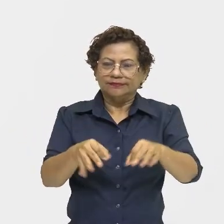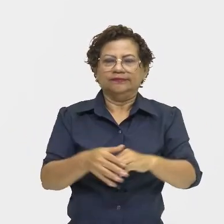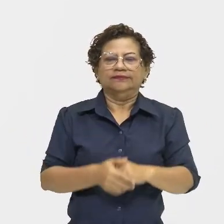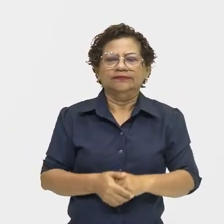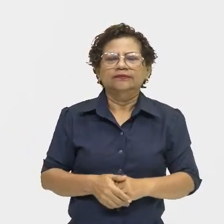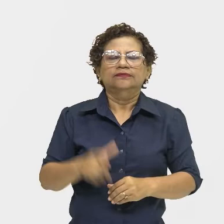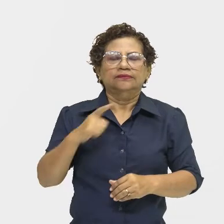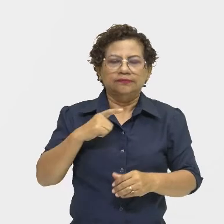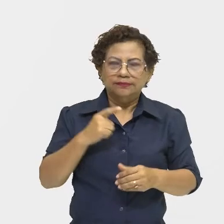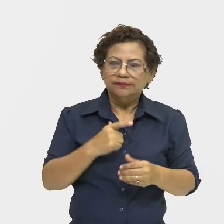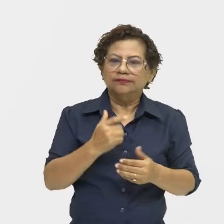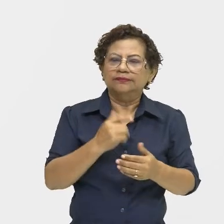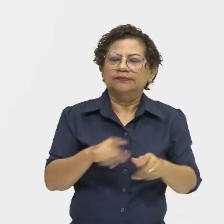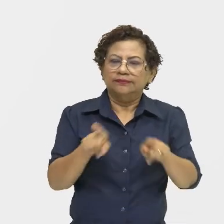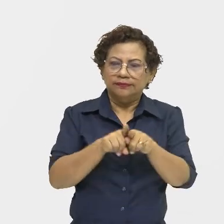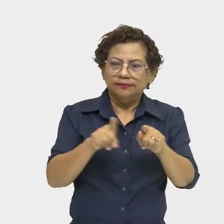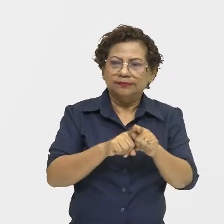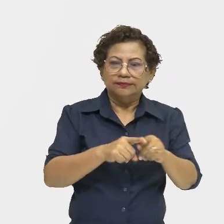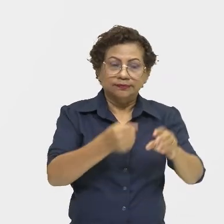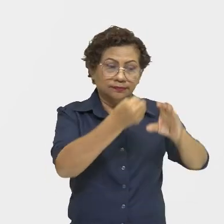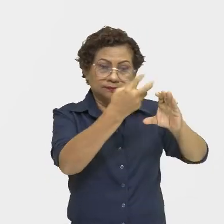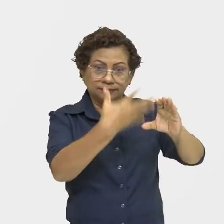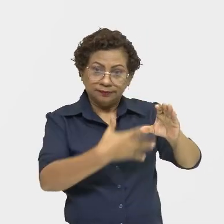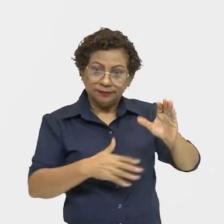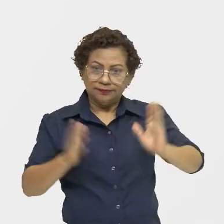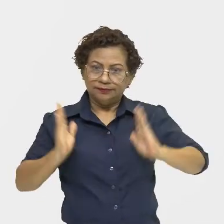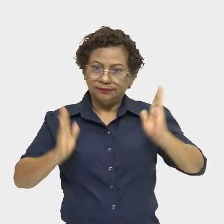algumas características desse período. Vamos ver?